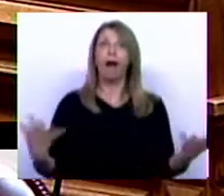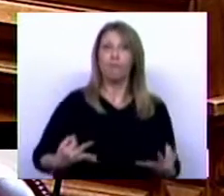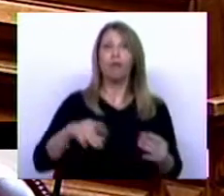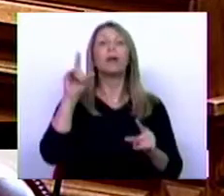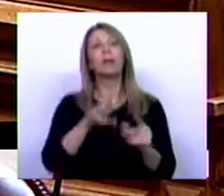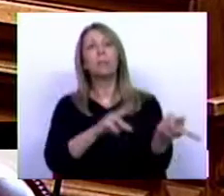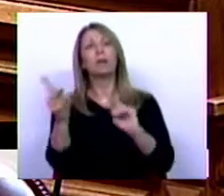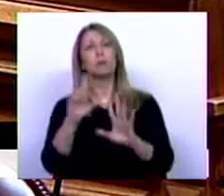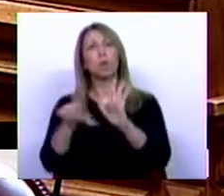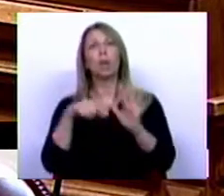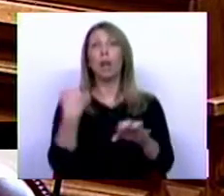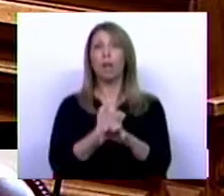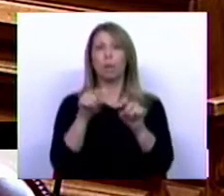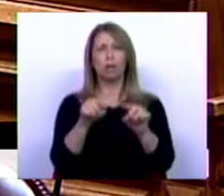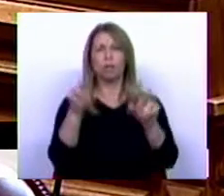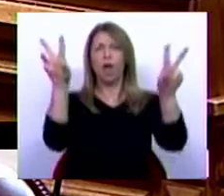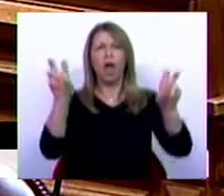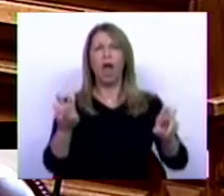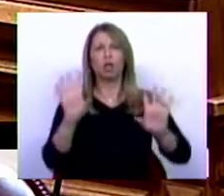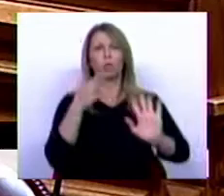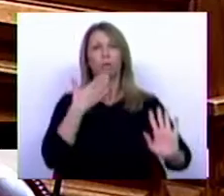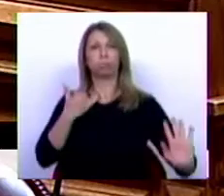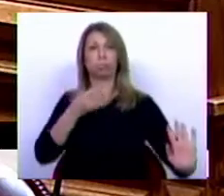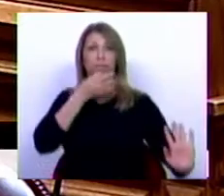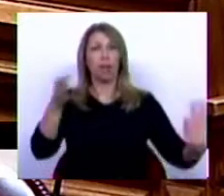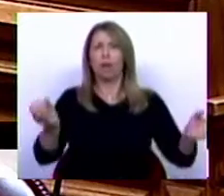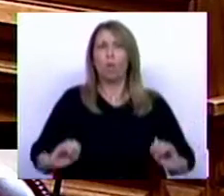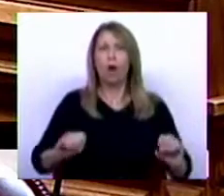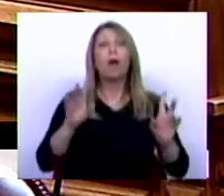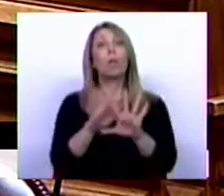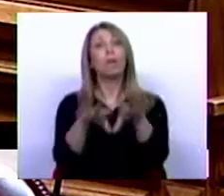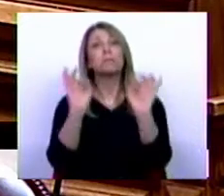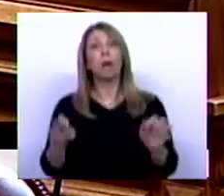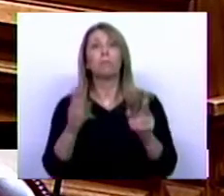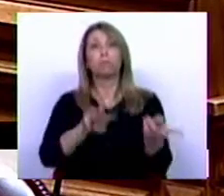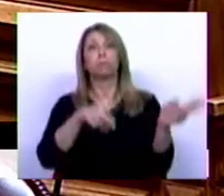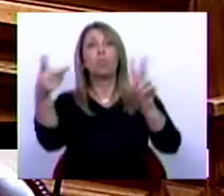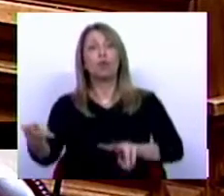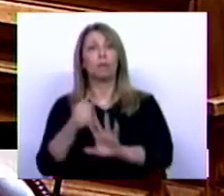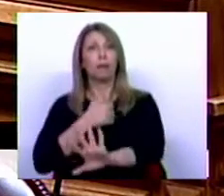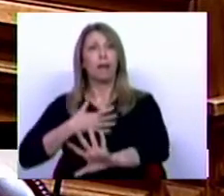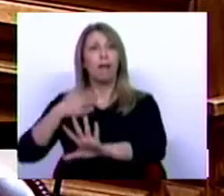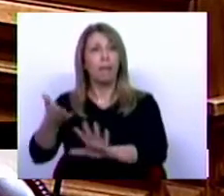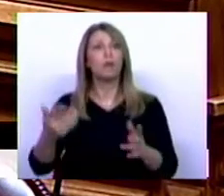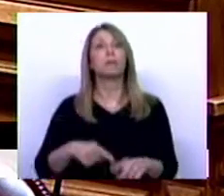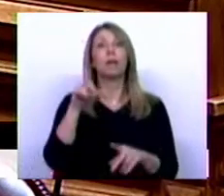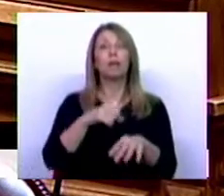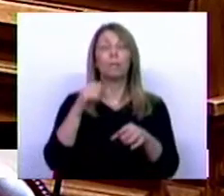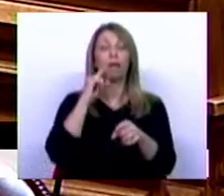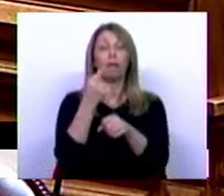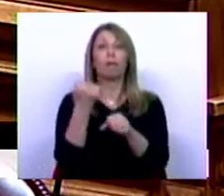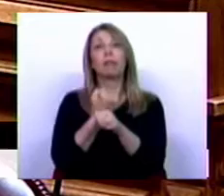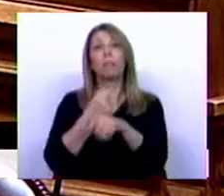leis laborais, isso não é assunto tábua para nós, como aquela que fizemos na transmissão do estabelecimento, na responsabilização subsidiária das empresas de trabalho temporário,